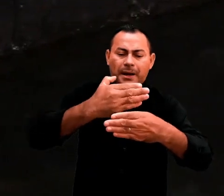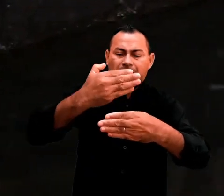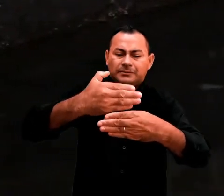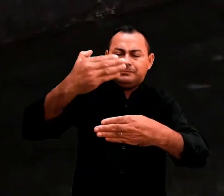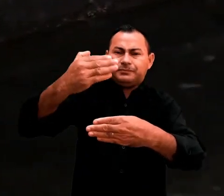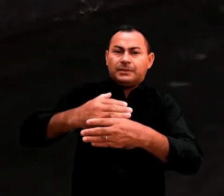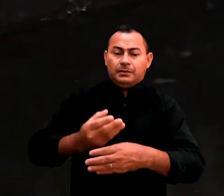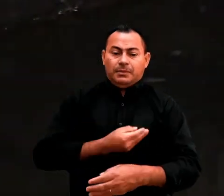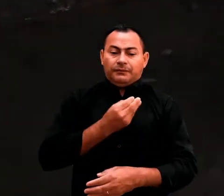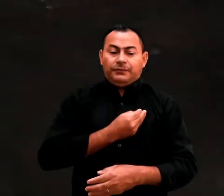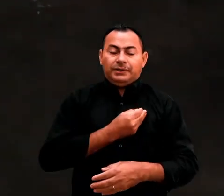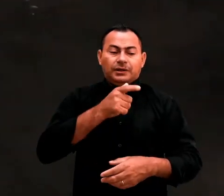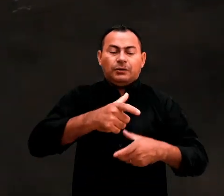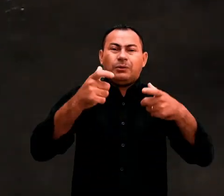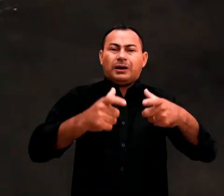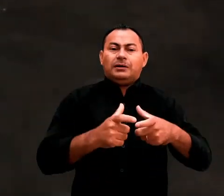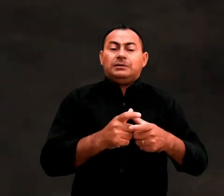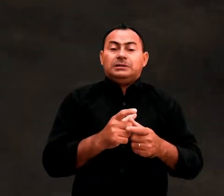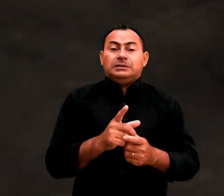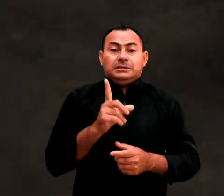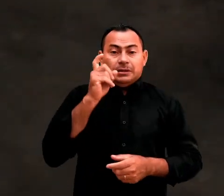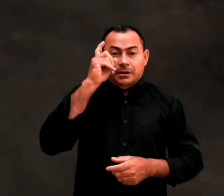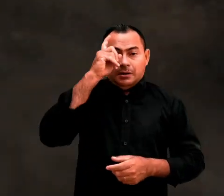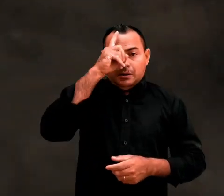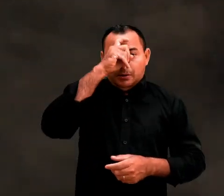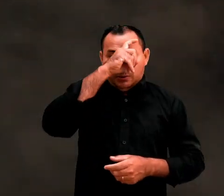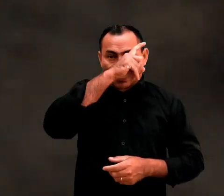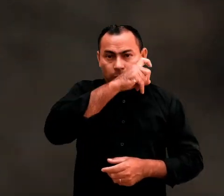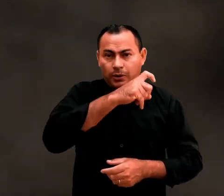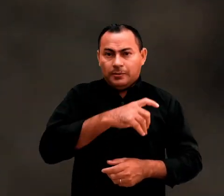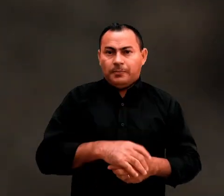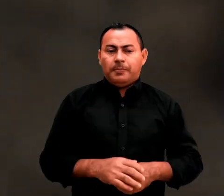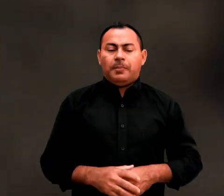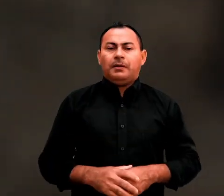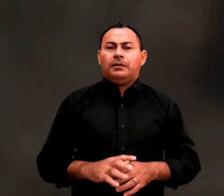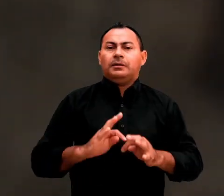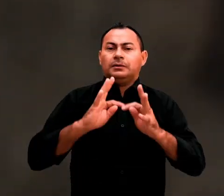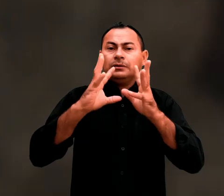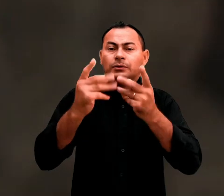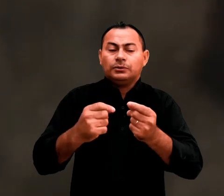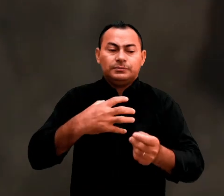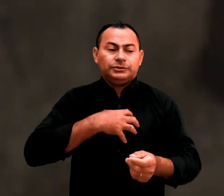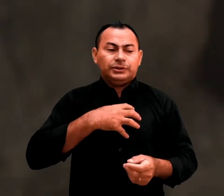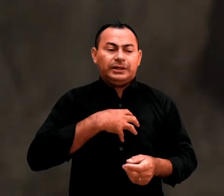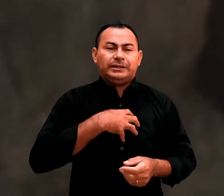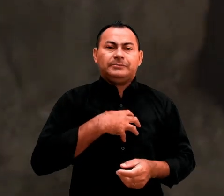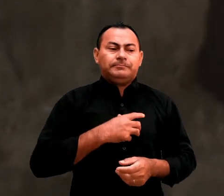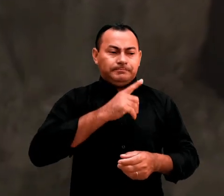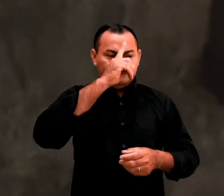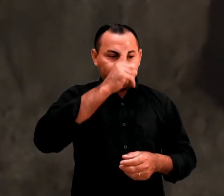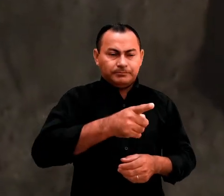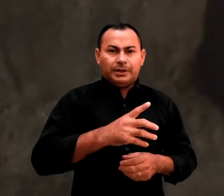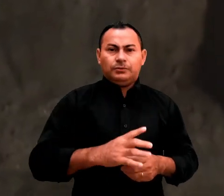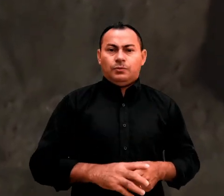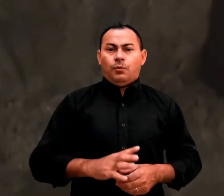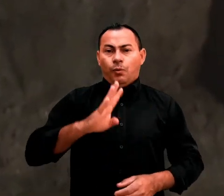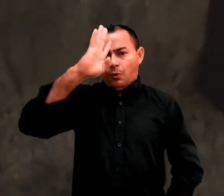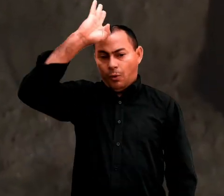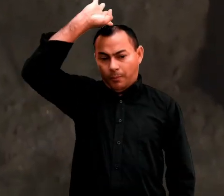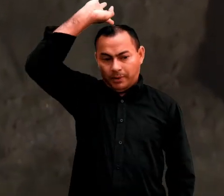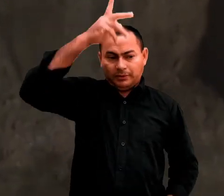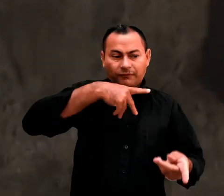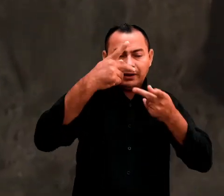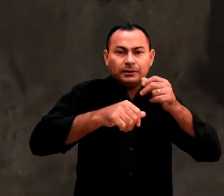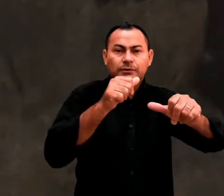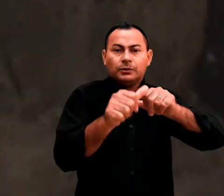tornando a vida naquele local insuportável. Todas essas condições impostas pelos romanos